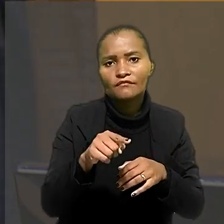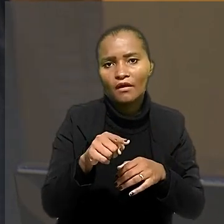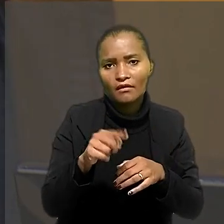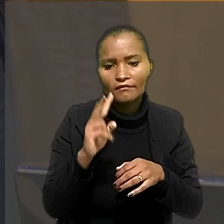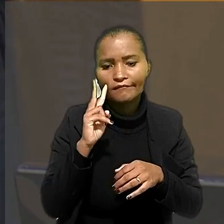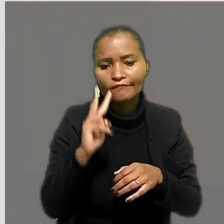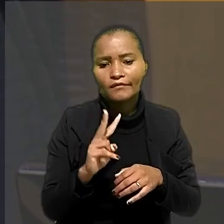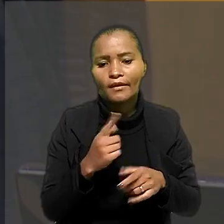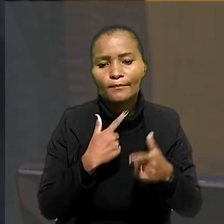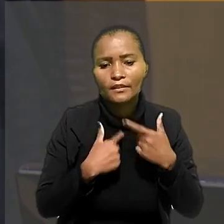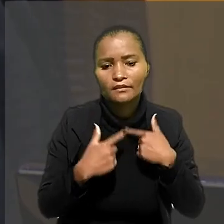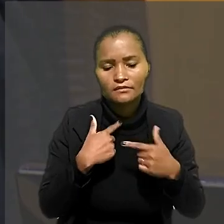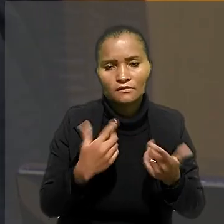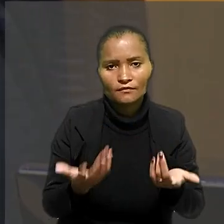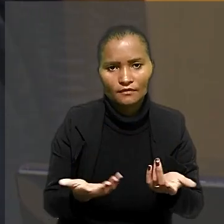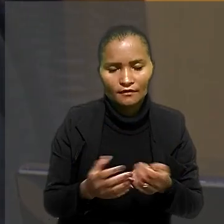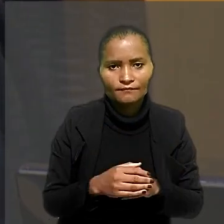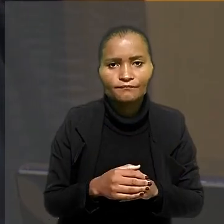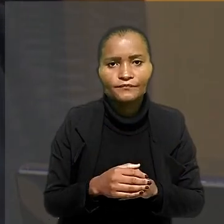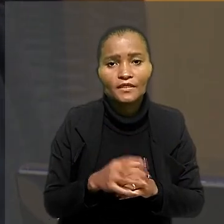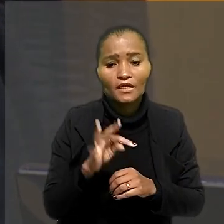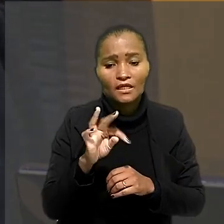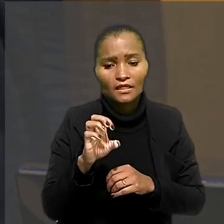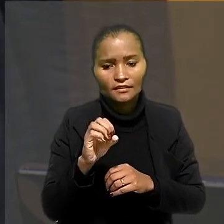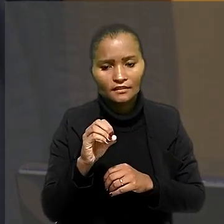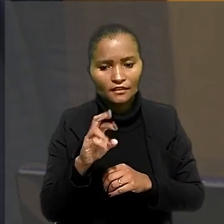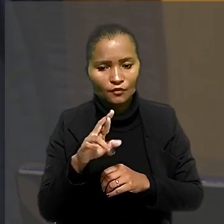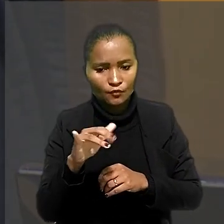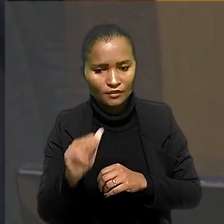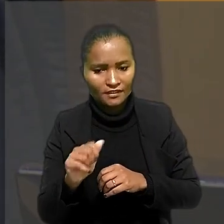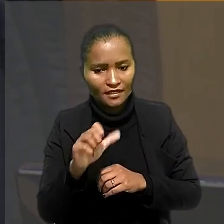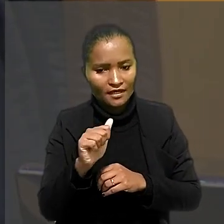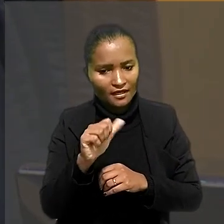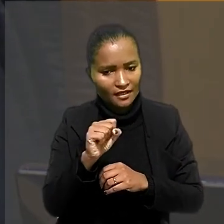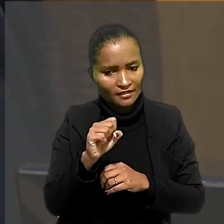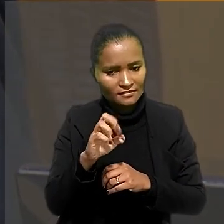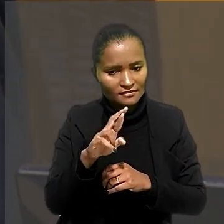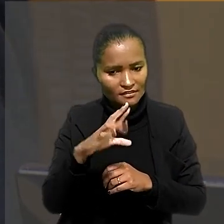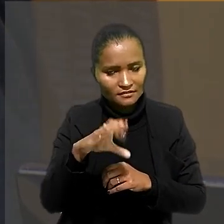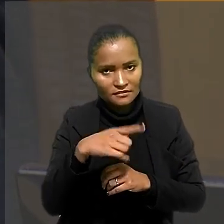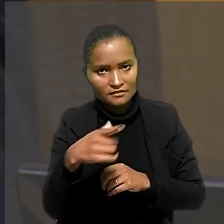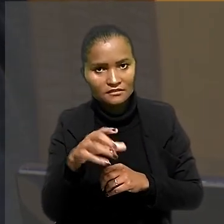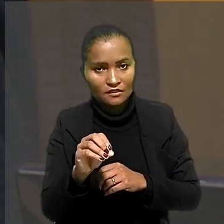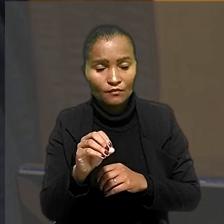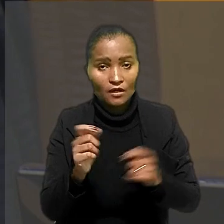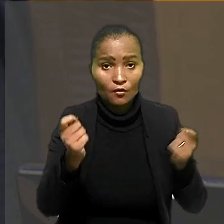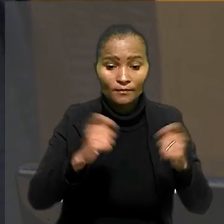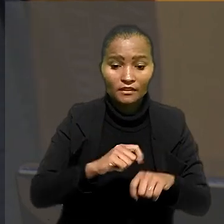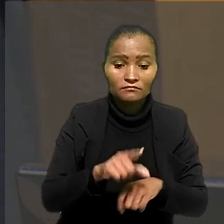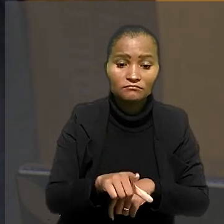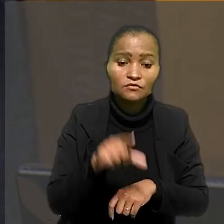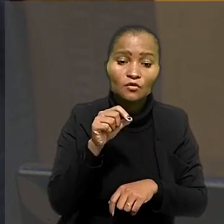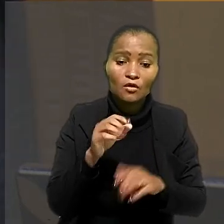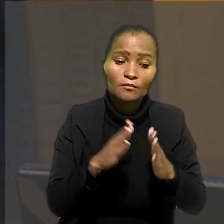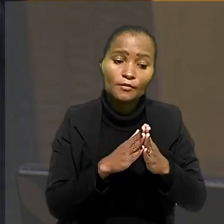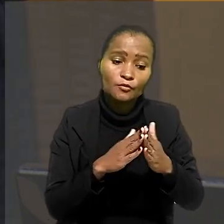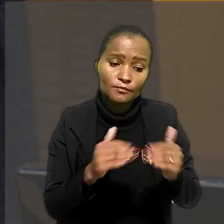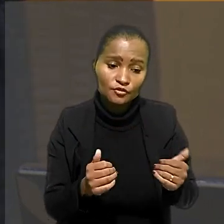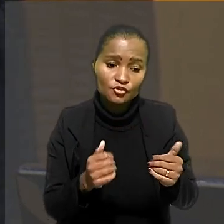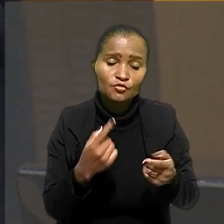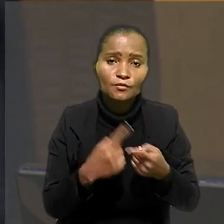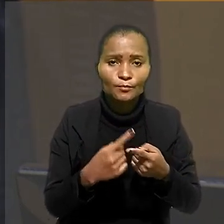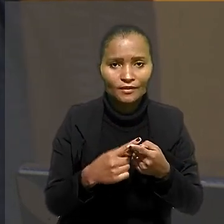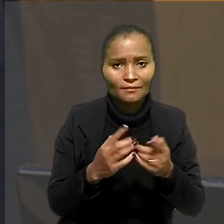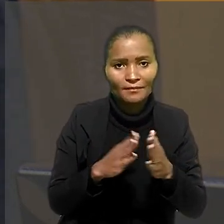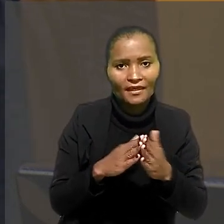pretensão do autor. De acordo com a teoria da asserção, é preciso, a competência se define pelo pedido e pela